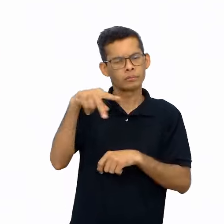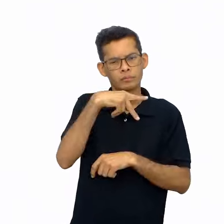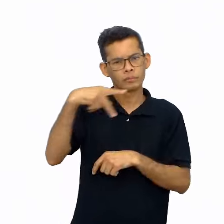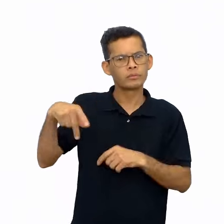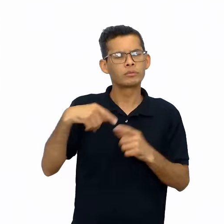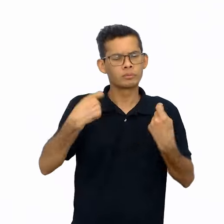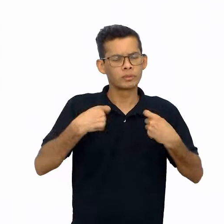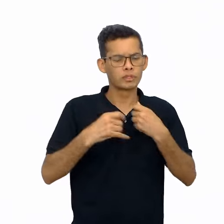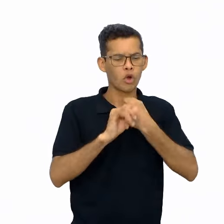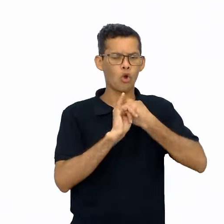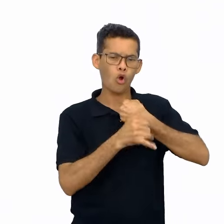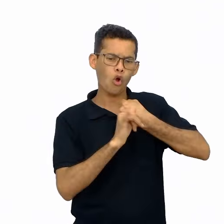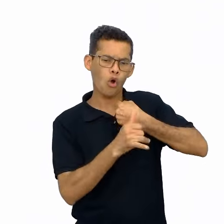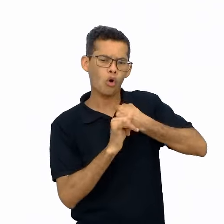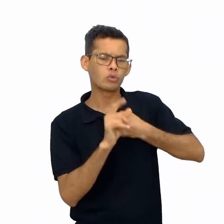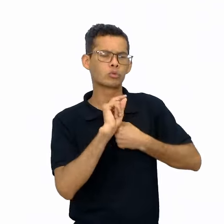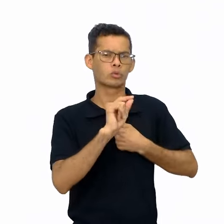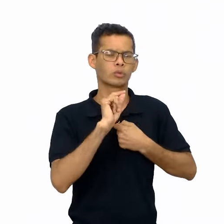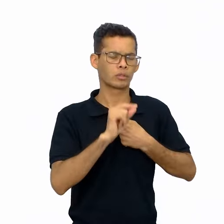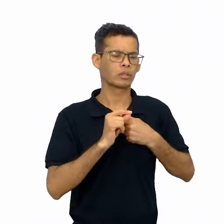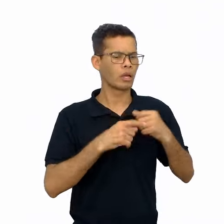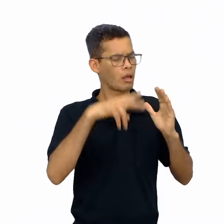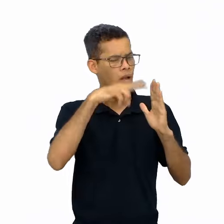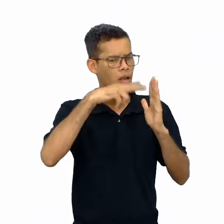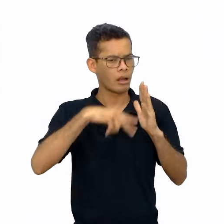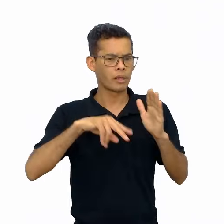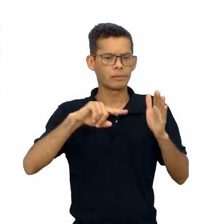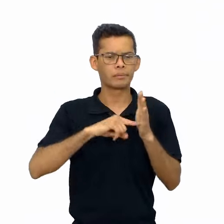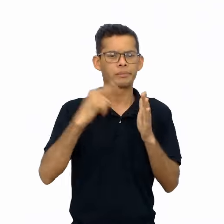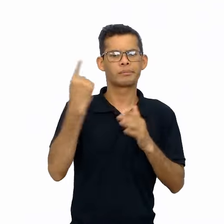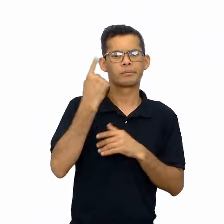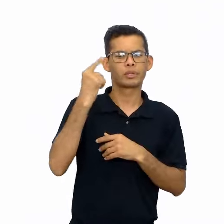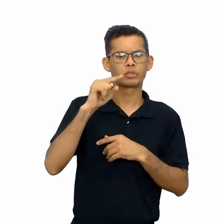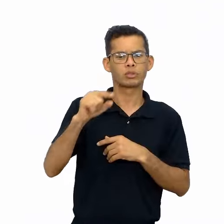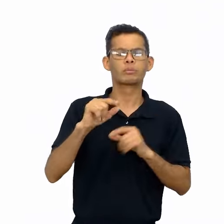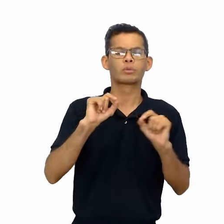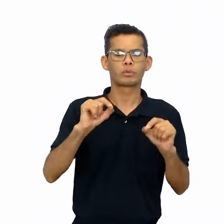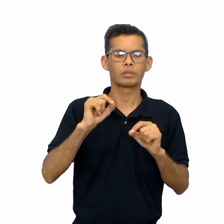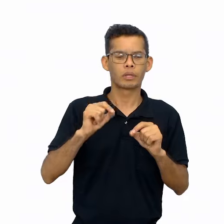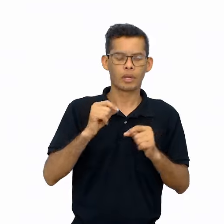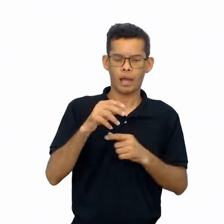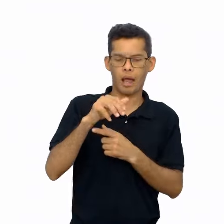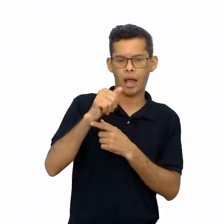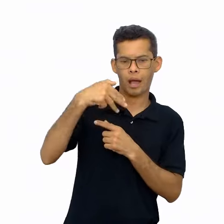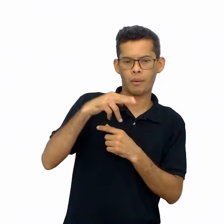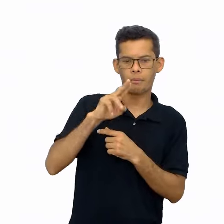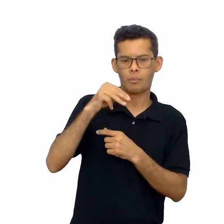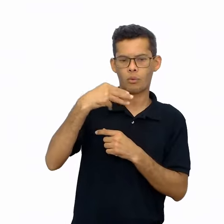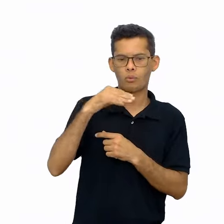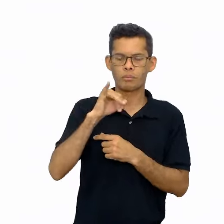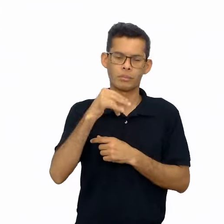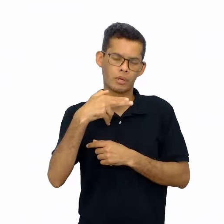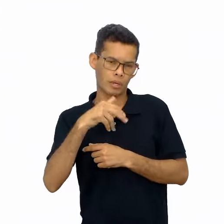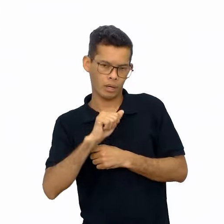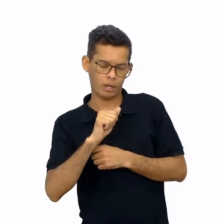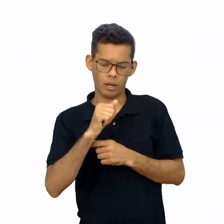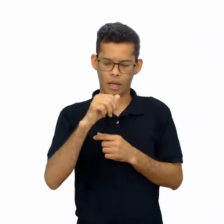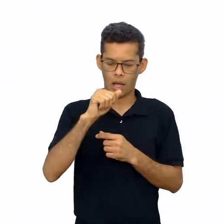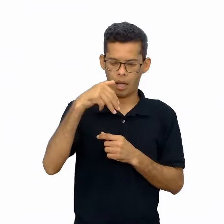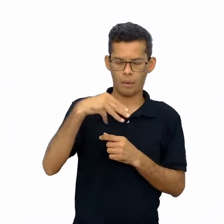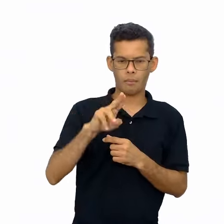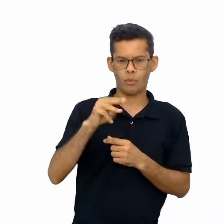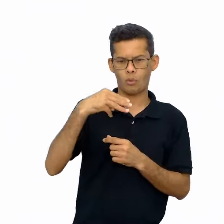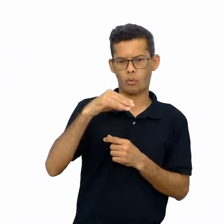ponto, a múmia do zoológico, e explorar a compreensão dos estudantes. Quem era a múmia? Por que os